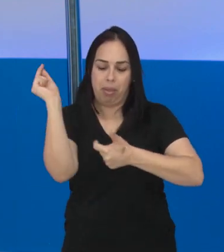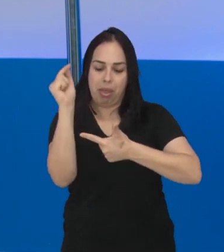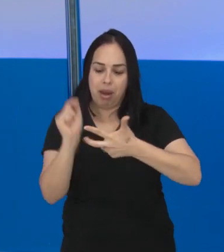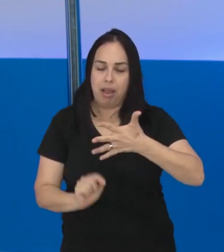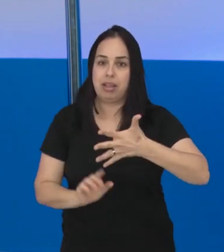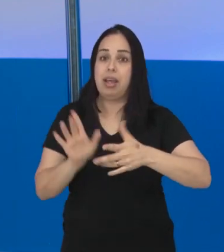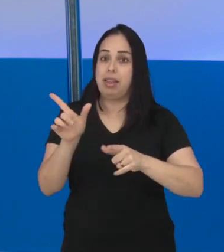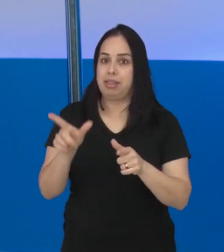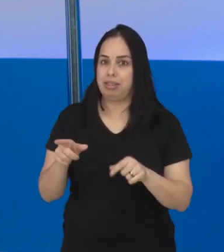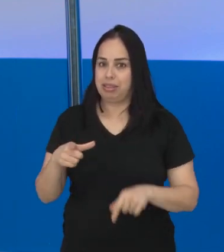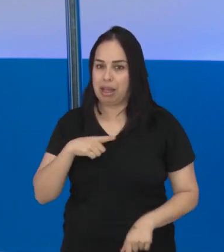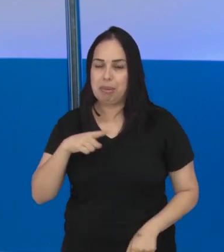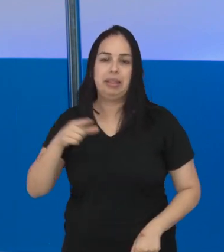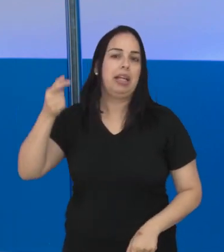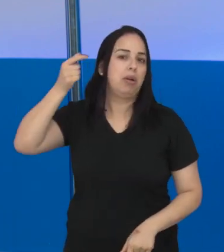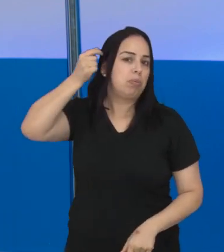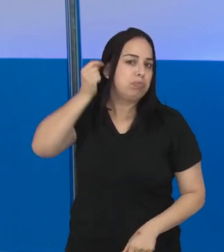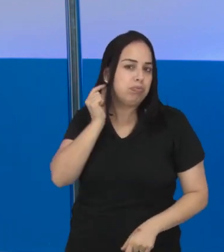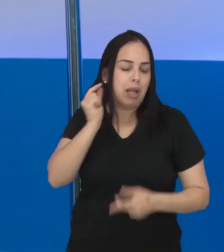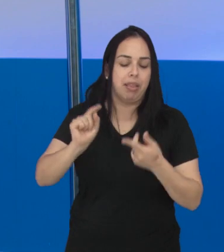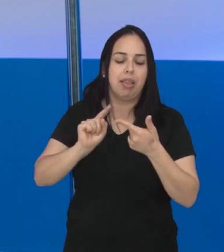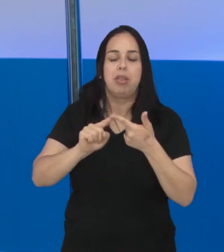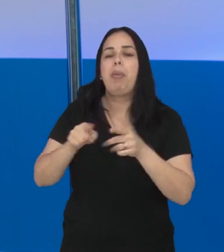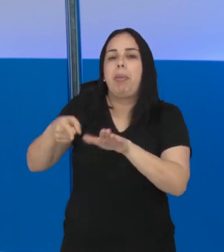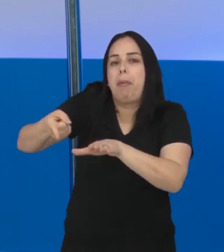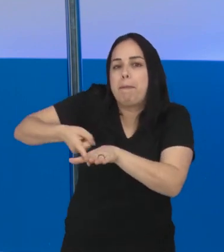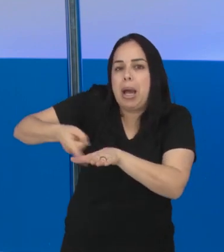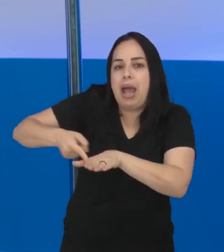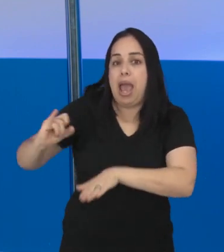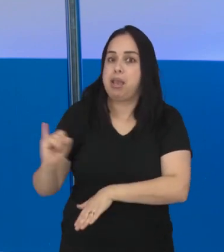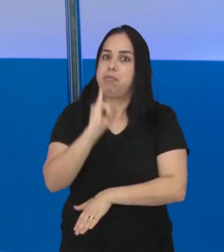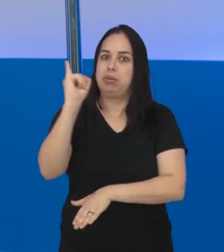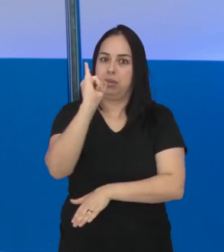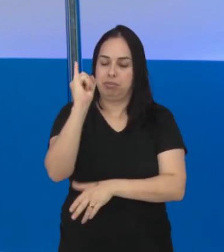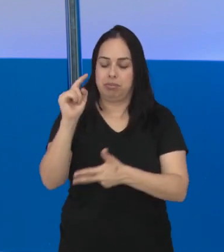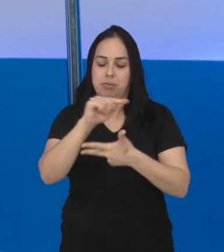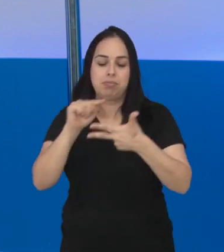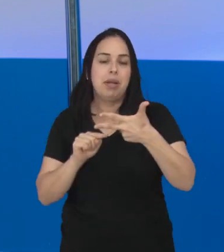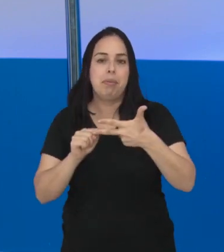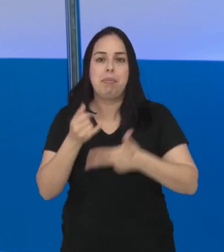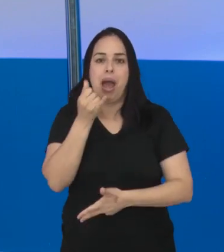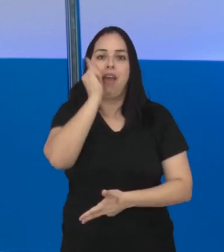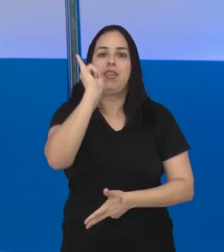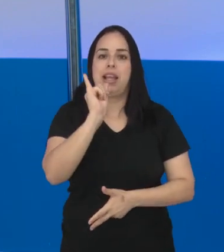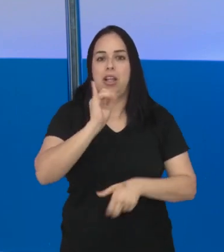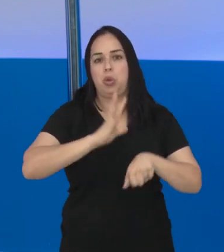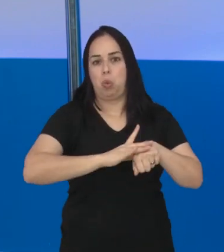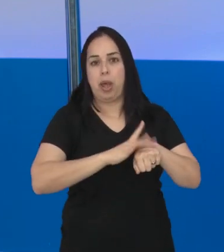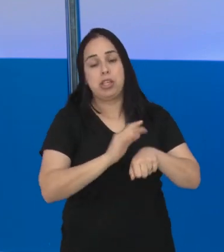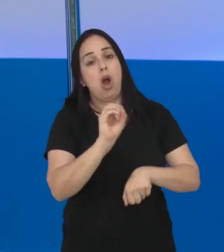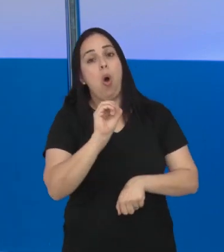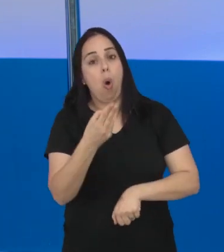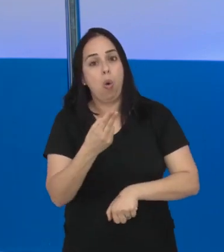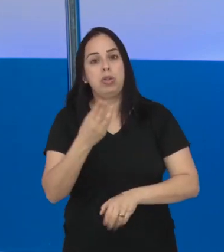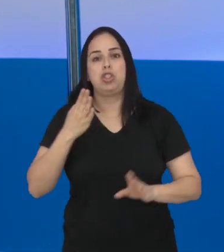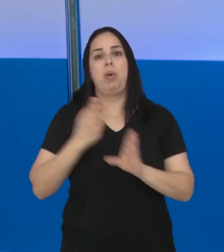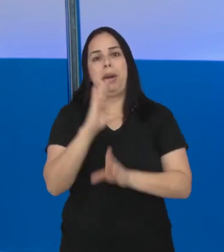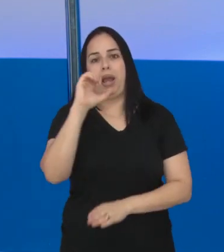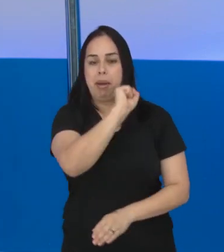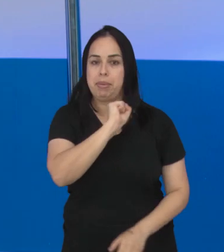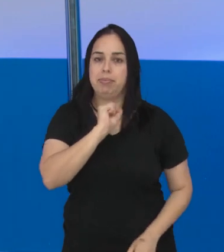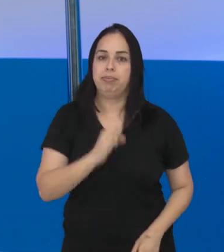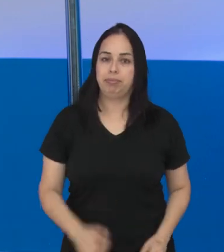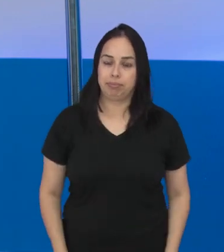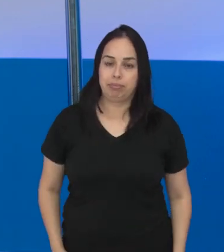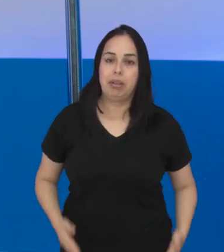para identificar doenças. Tem também o exame do orelhinha, do pezinho e todos eles são fundamentais para prevenir e tratar alguma